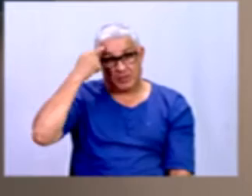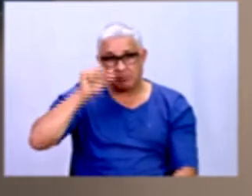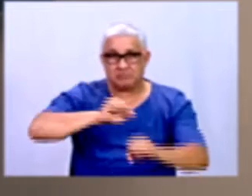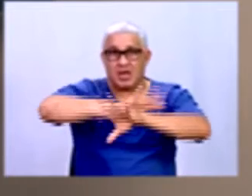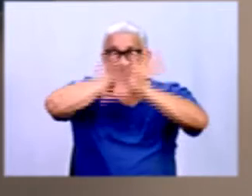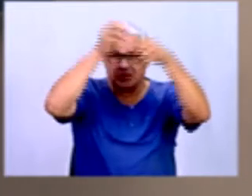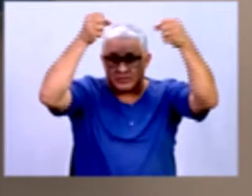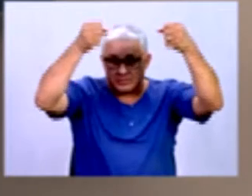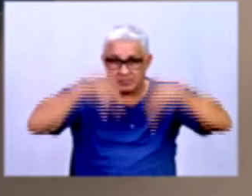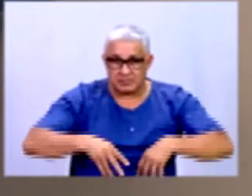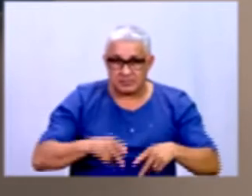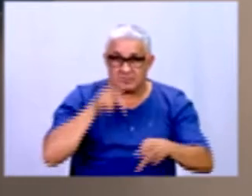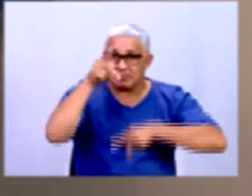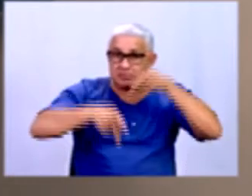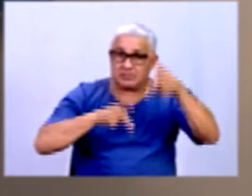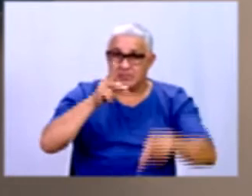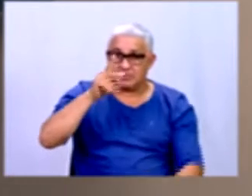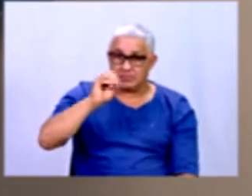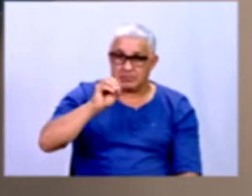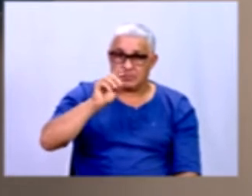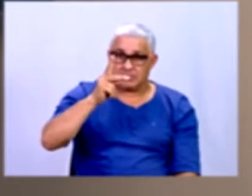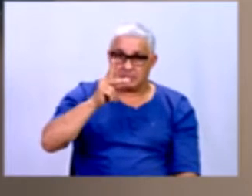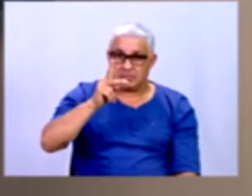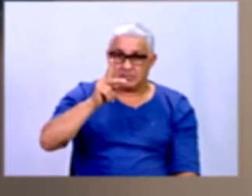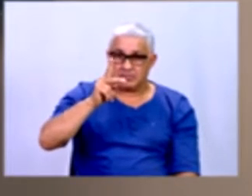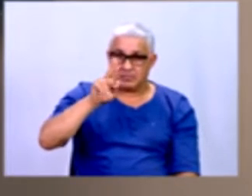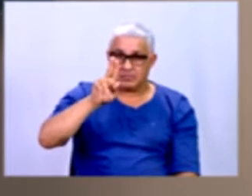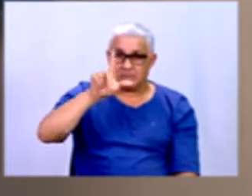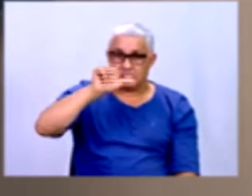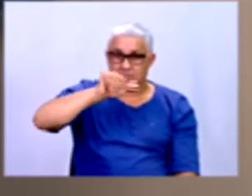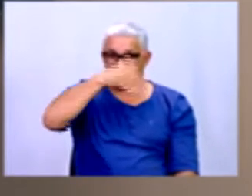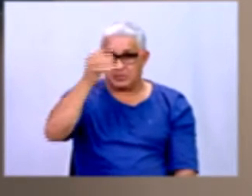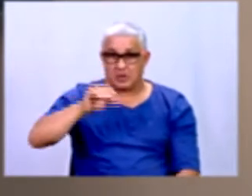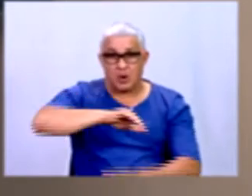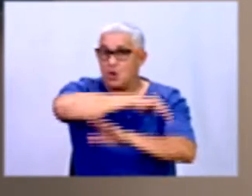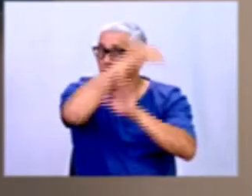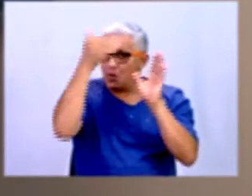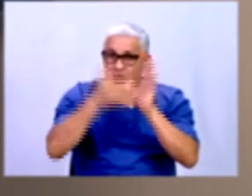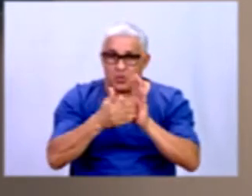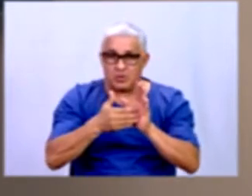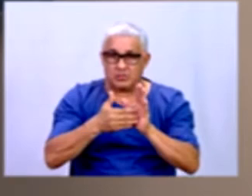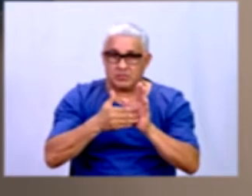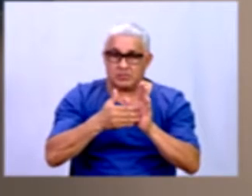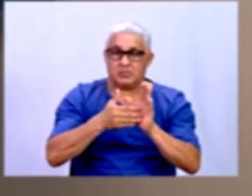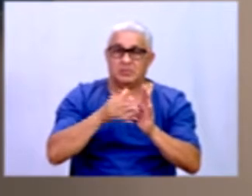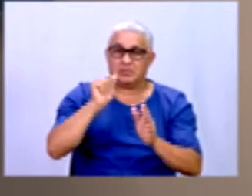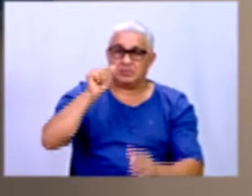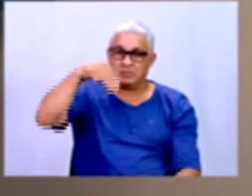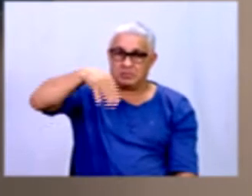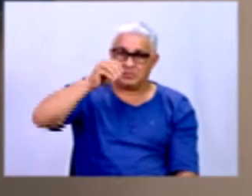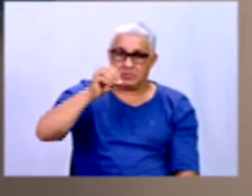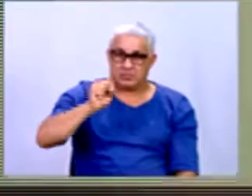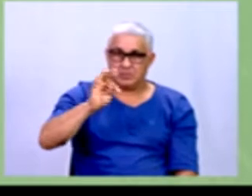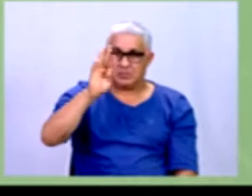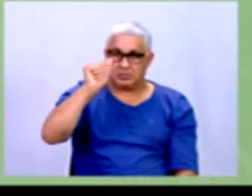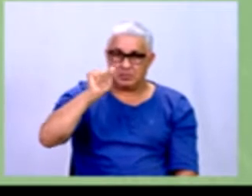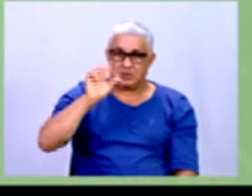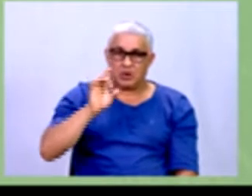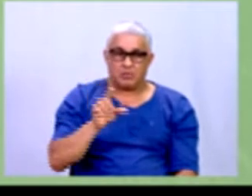População é o todo e a amostra é só aquela parte que a gente vai pesquisar ou estudar, né?